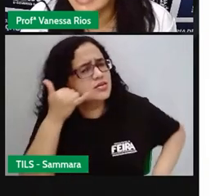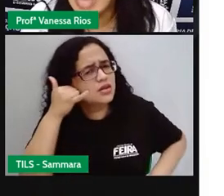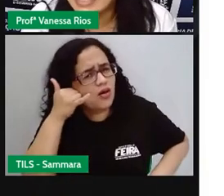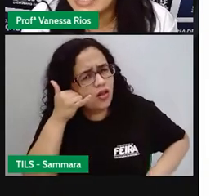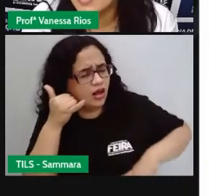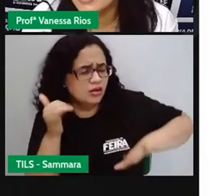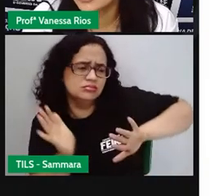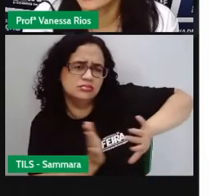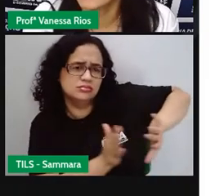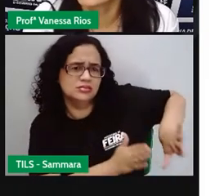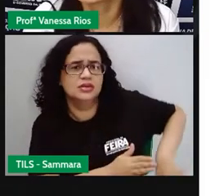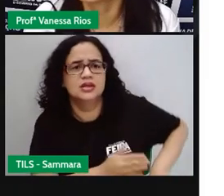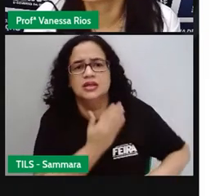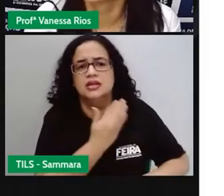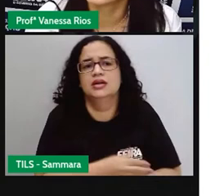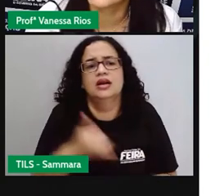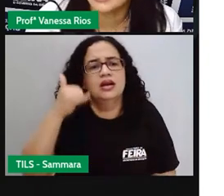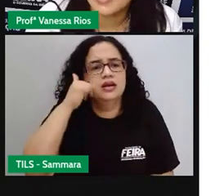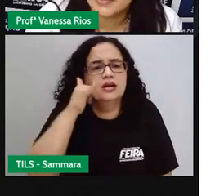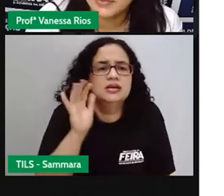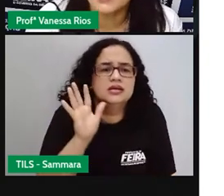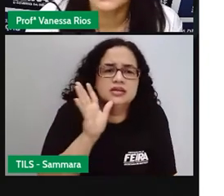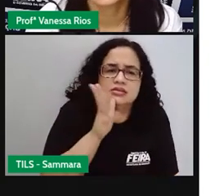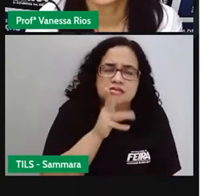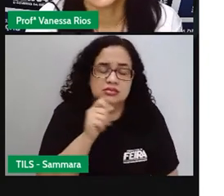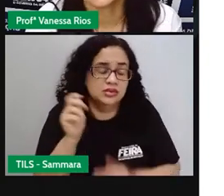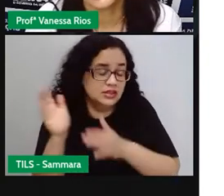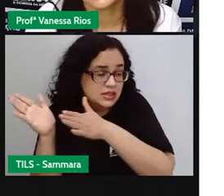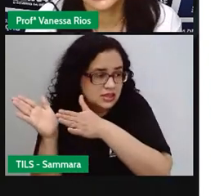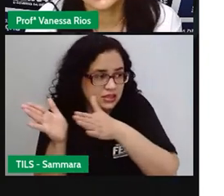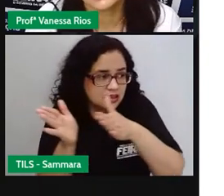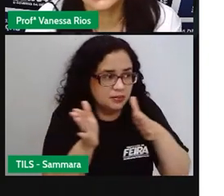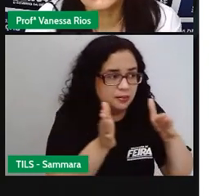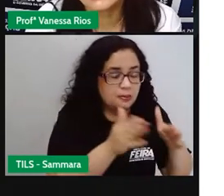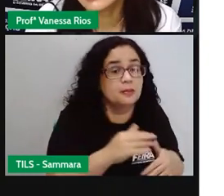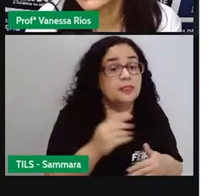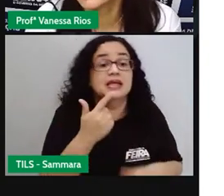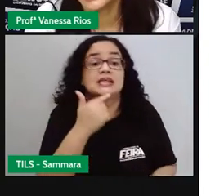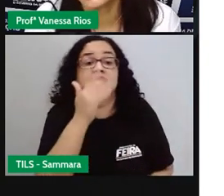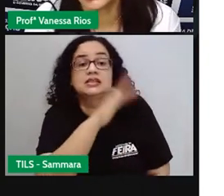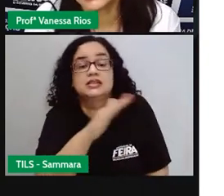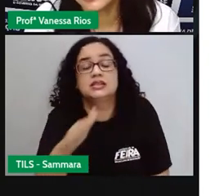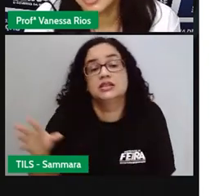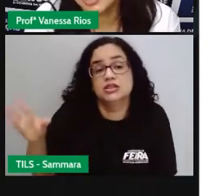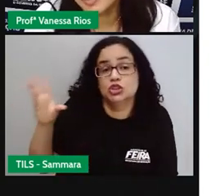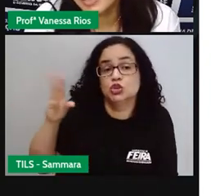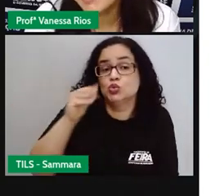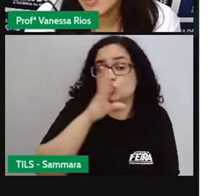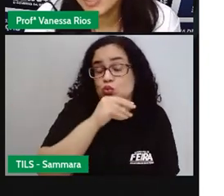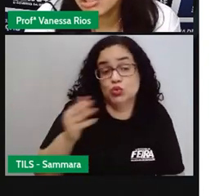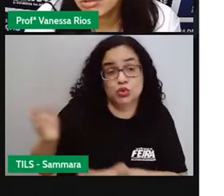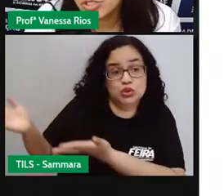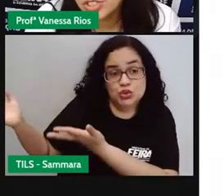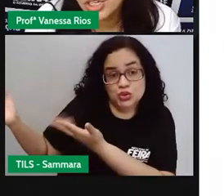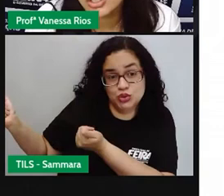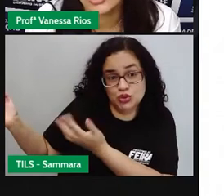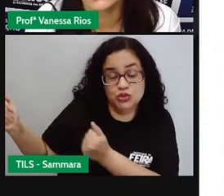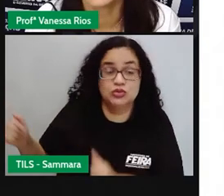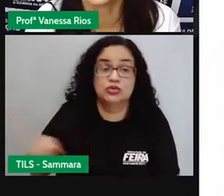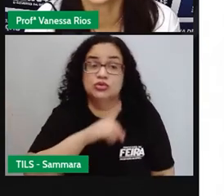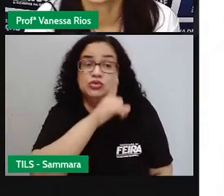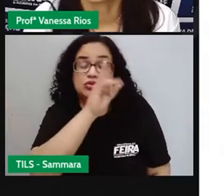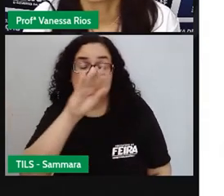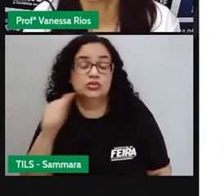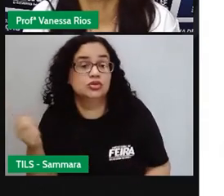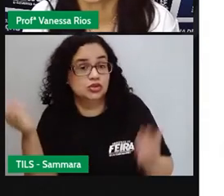celular, que às vezes toma muito tempo, não é? Das crianças e dos adolescentes, principalmente nos dias de